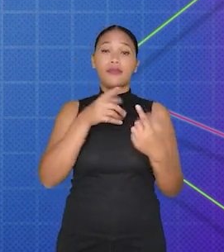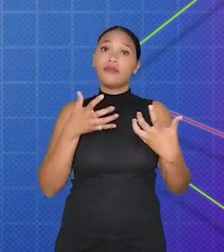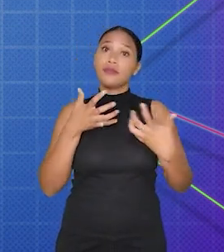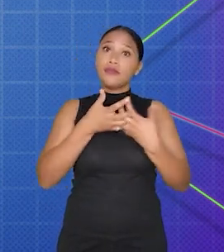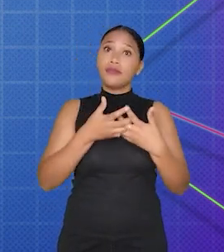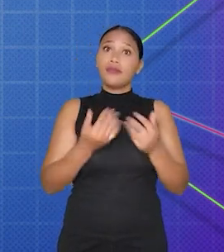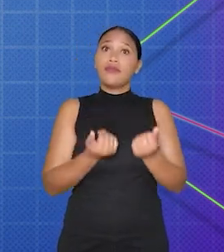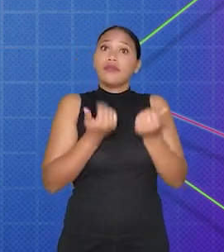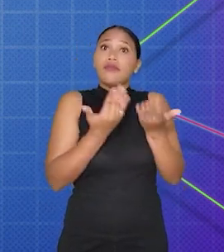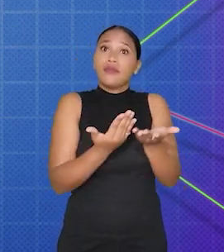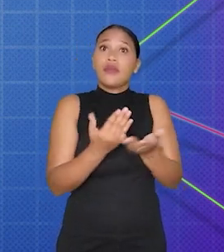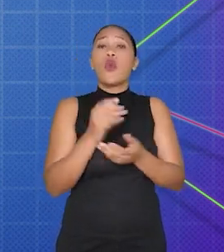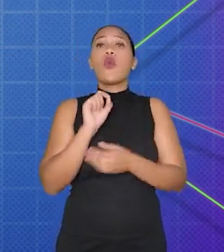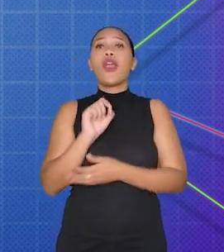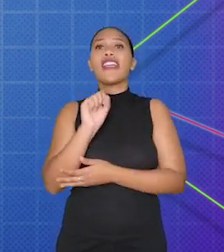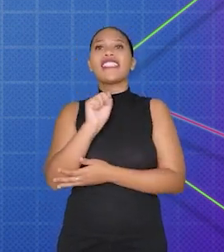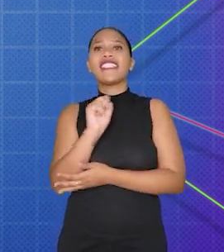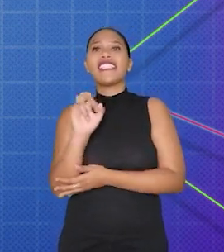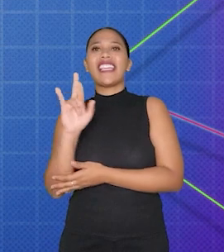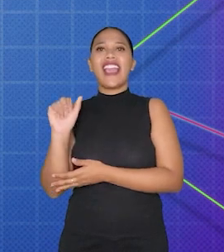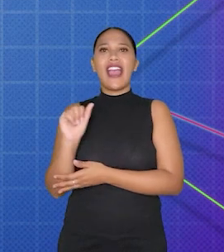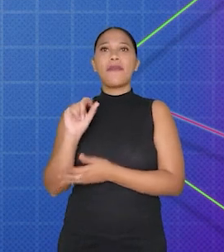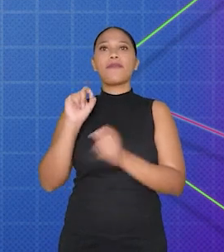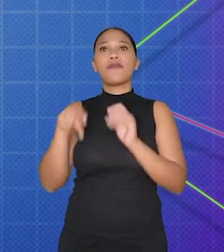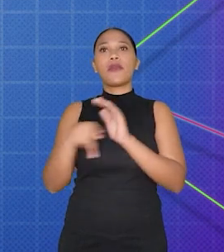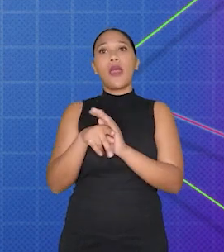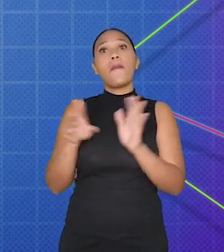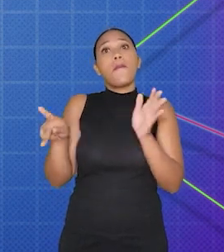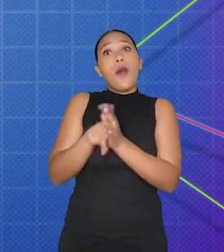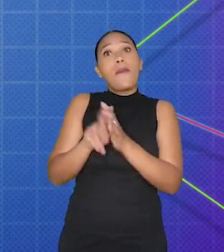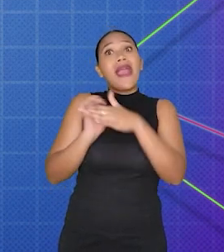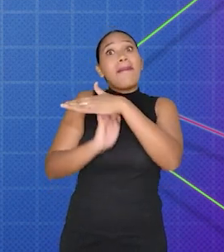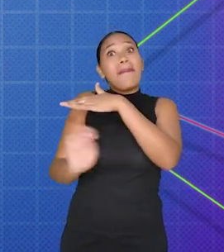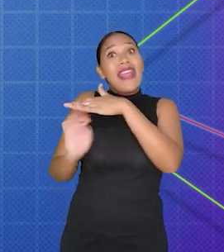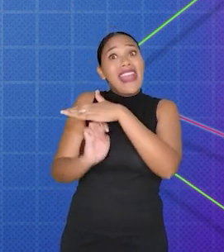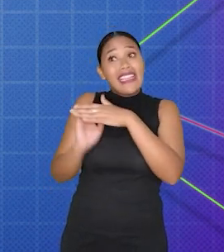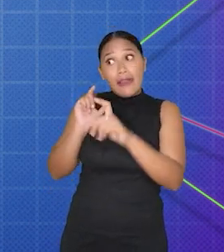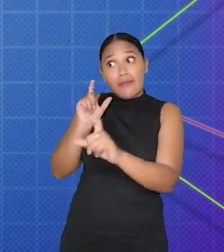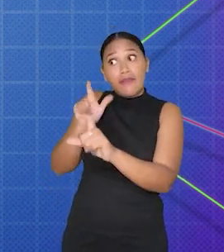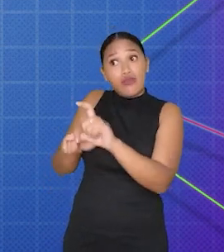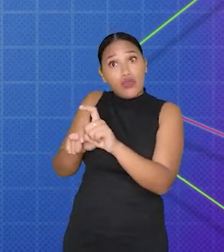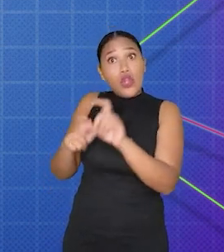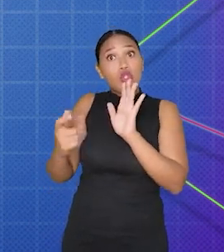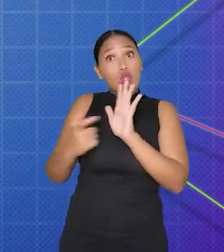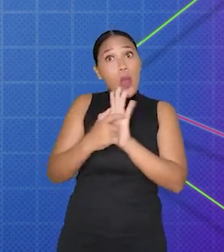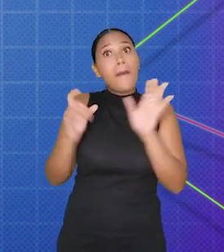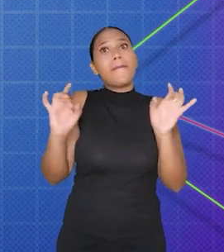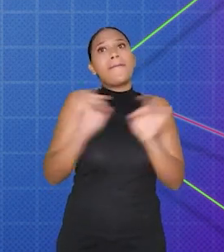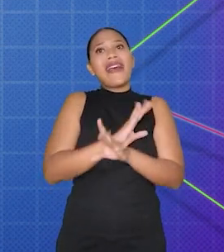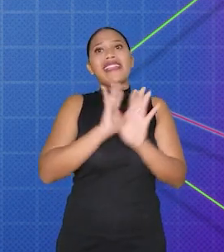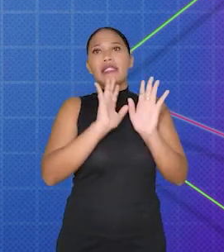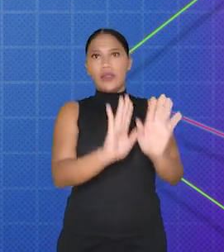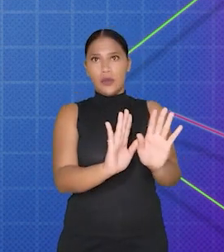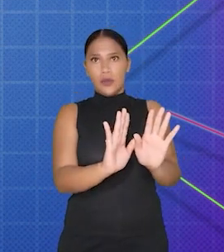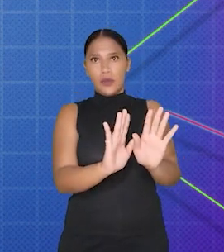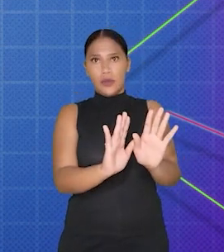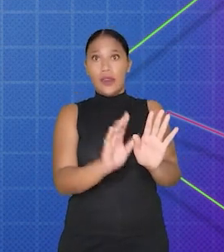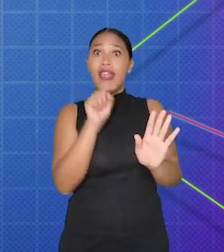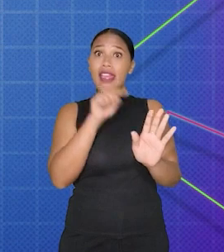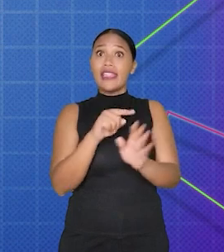integrados são fornecidos pela CIRA, empresa que desenvolve o Construct 2, e são incluídos no software como padrão.